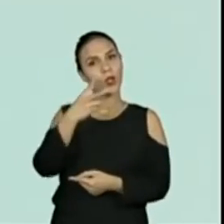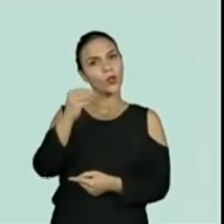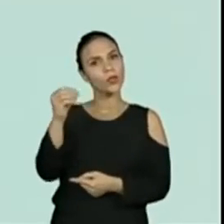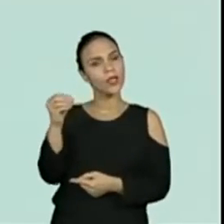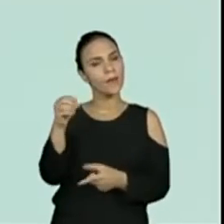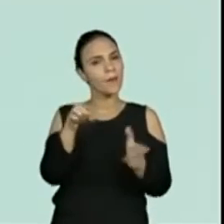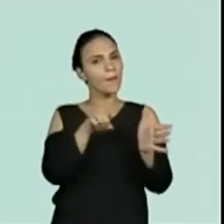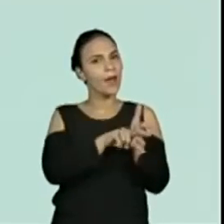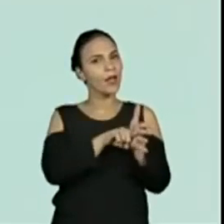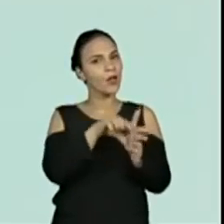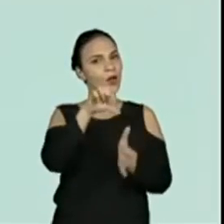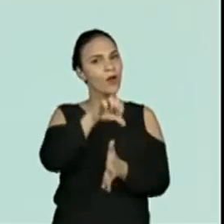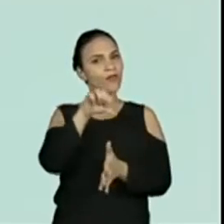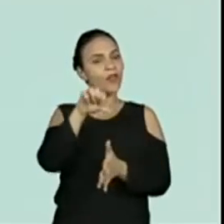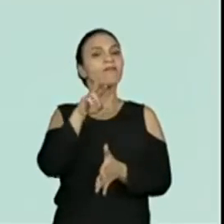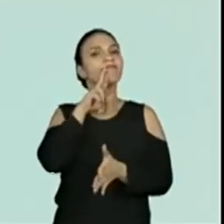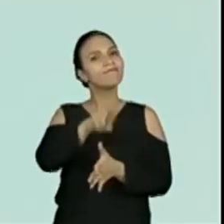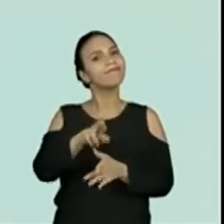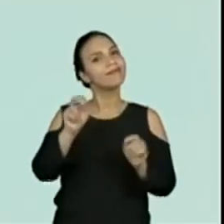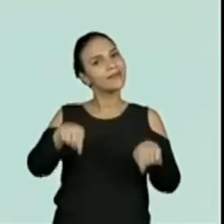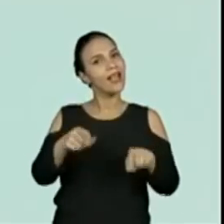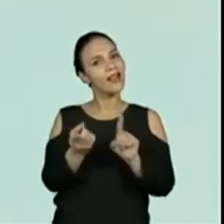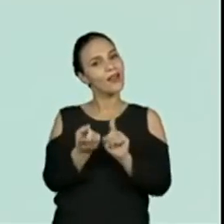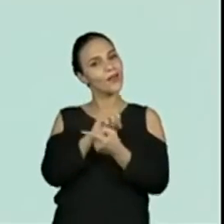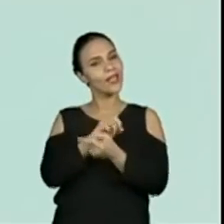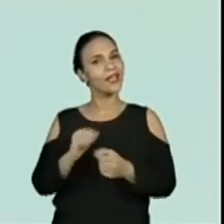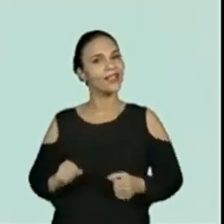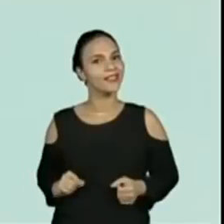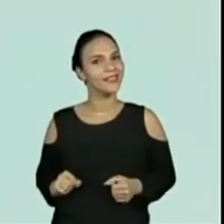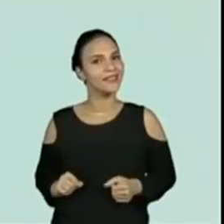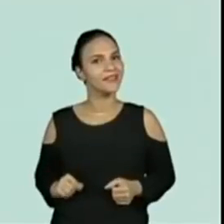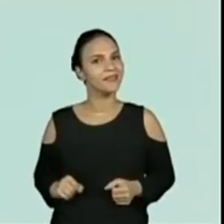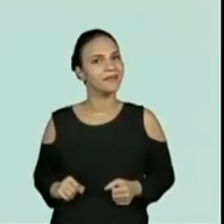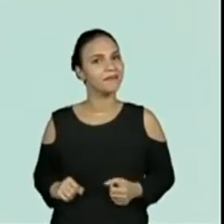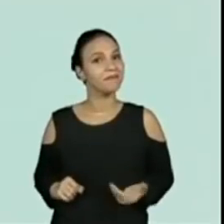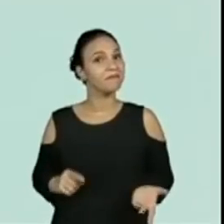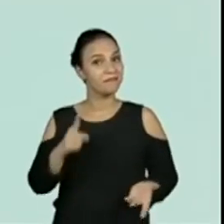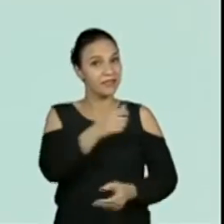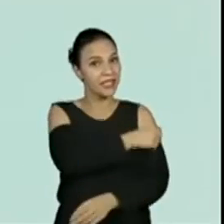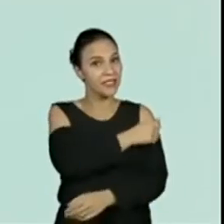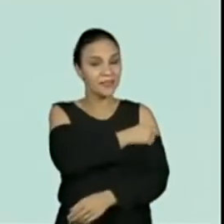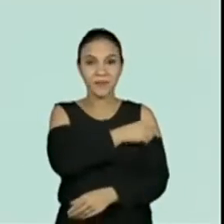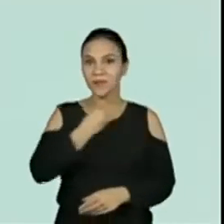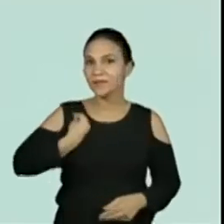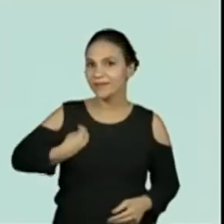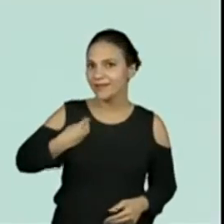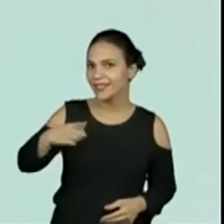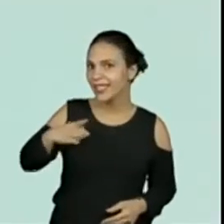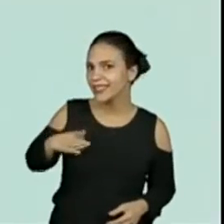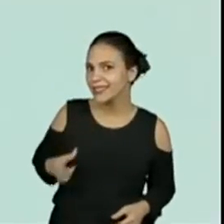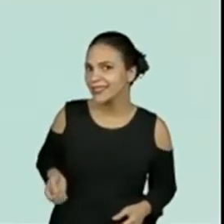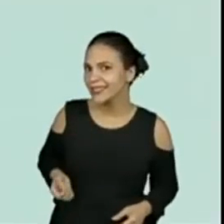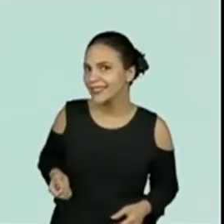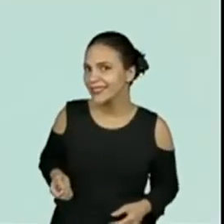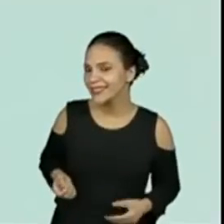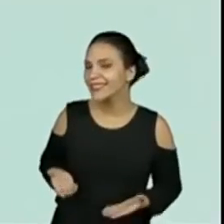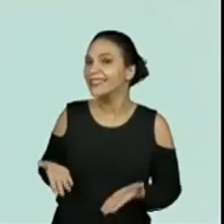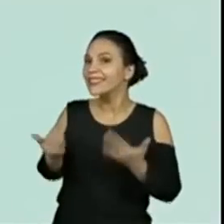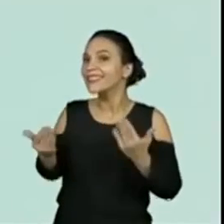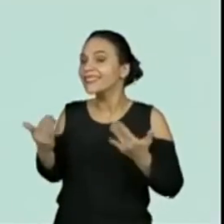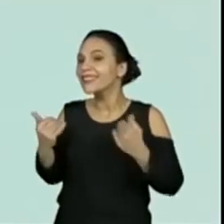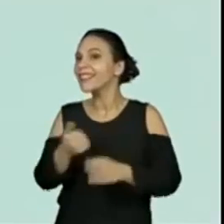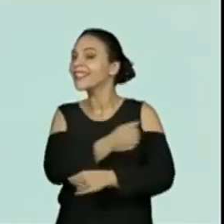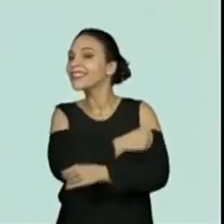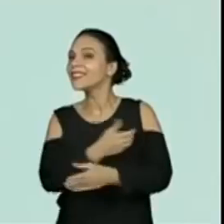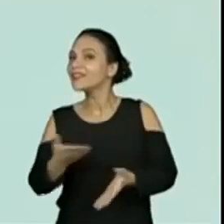você vai chegar na resposta correta. E aí? Será que tem algum aluno aí participando do nosso mistério? E aí?